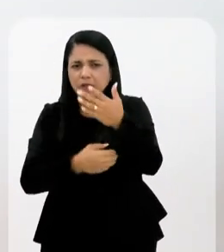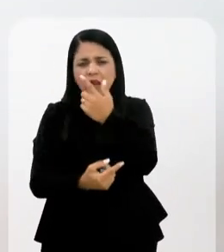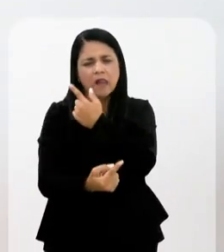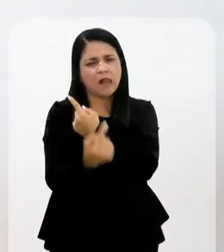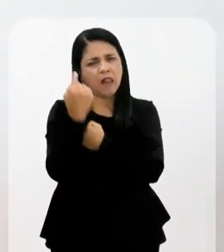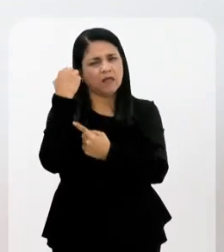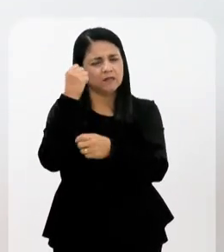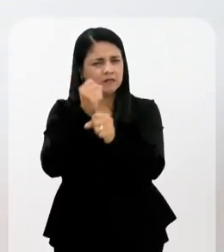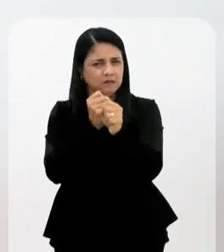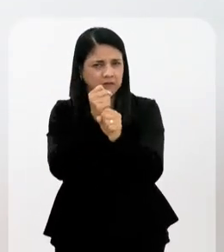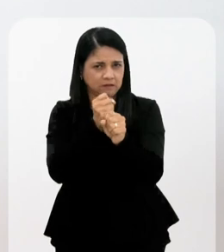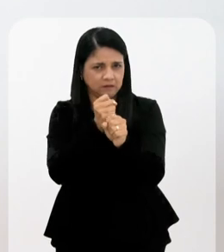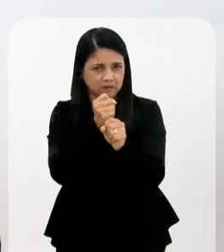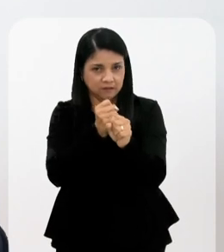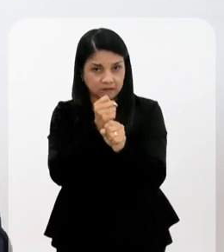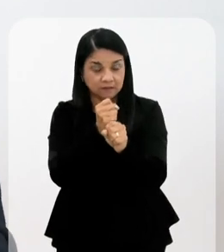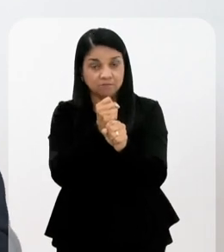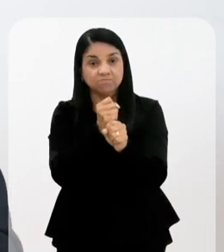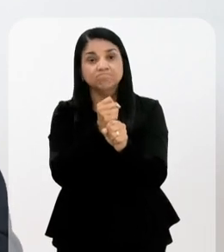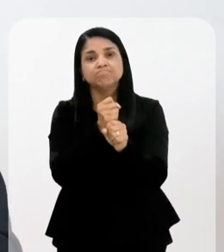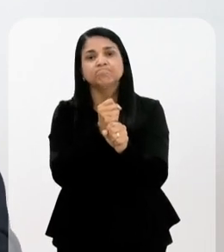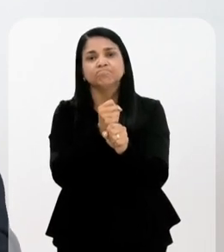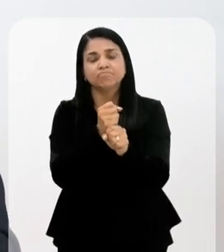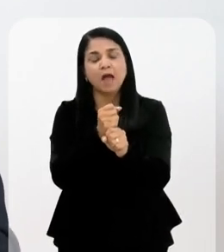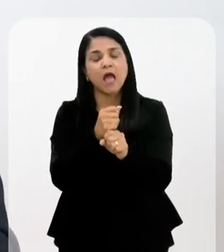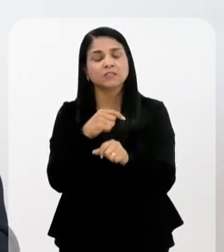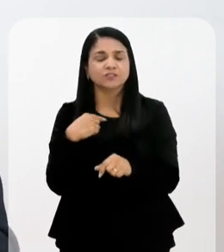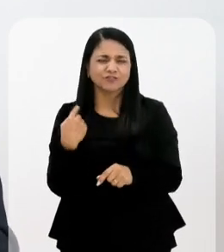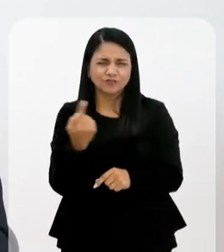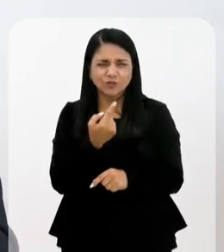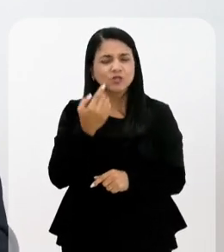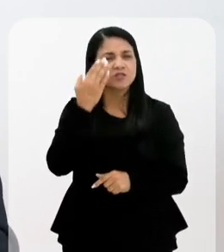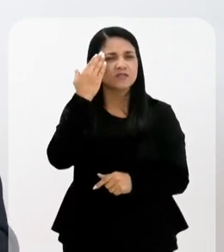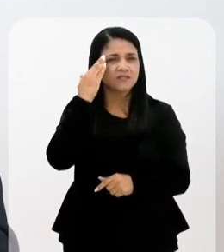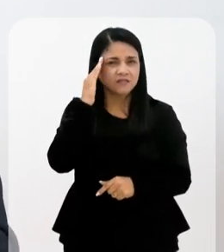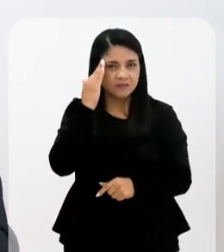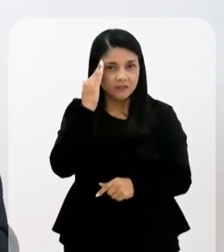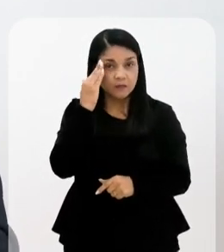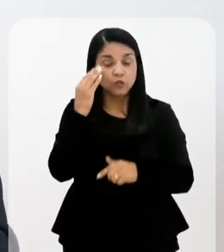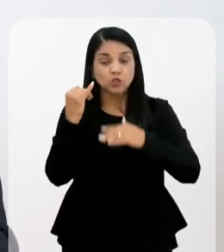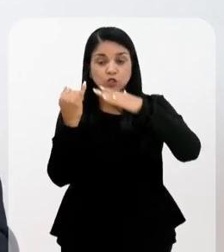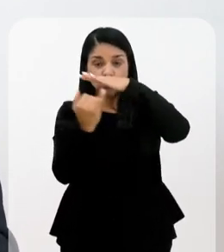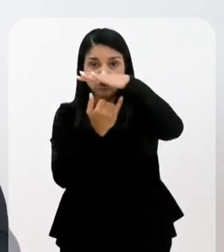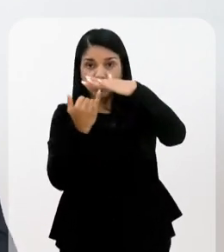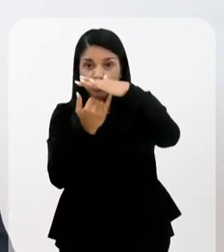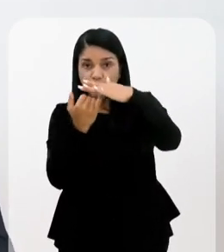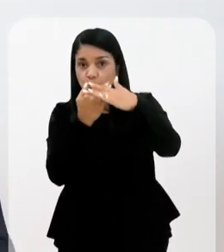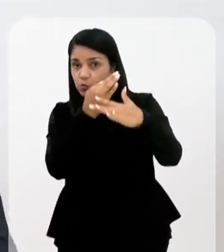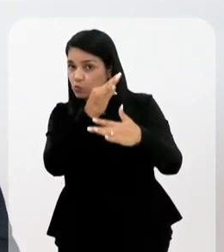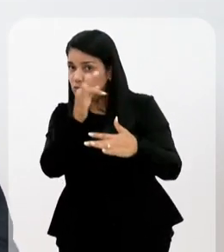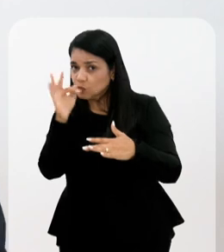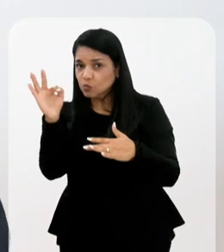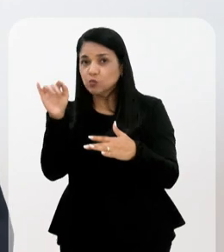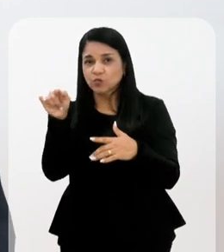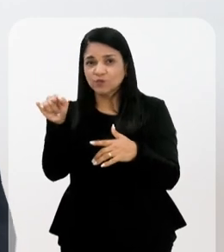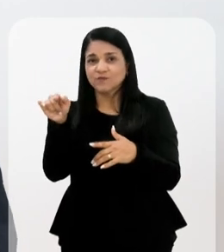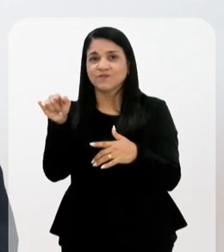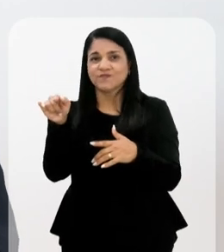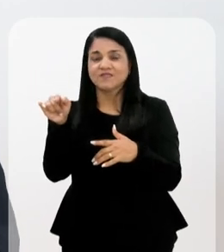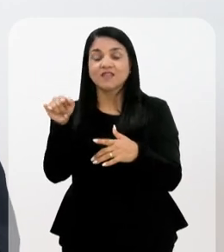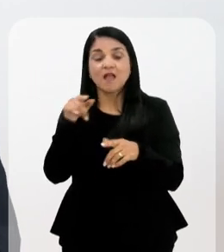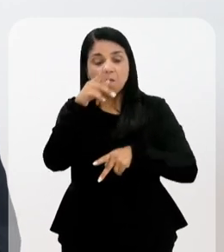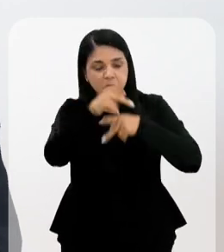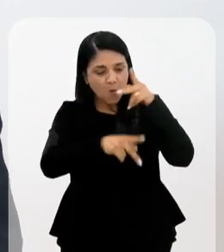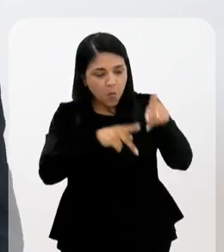gente começou há bastante tempo. Mas a gente, assim, a gente entende que o Instituto, ele é uma instituição que